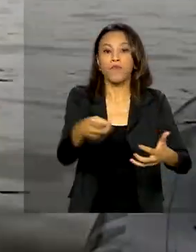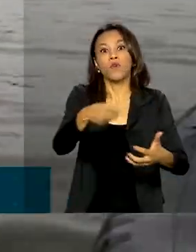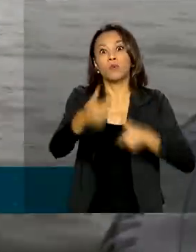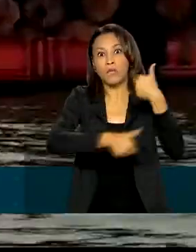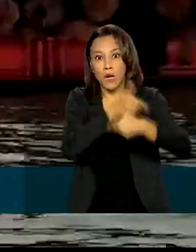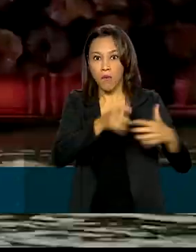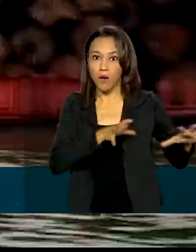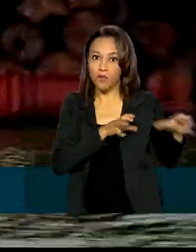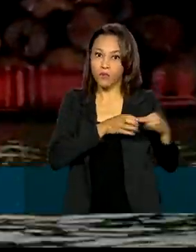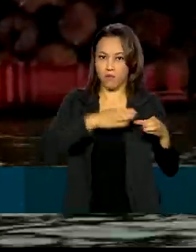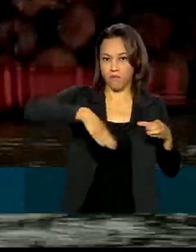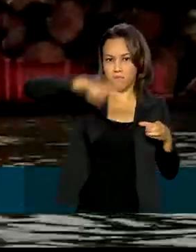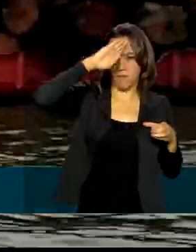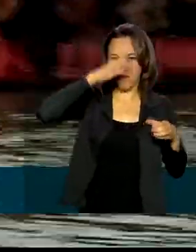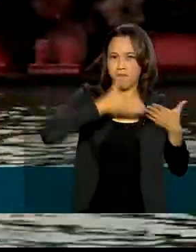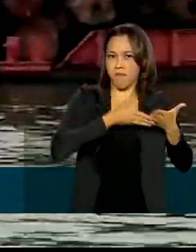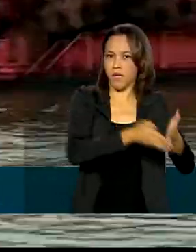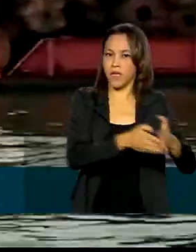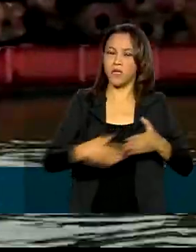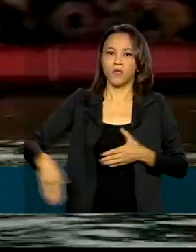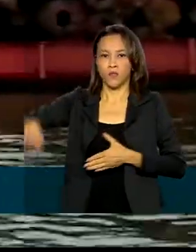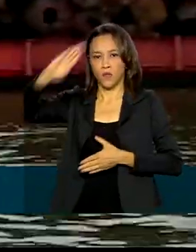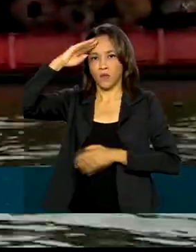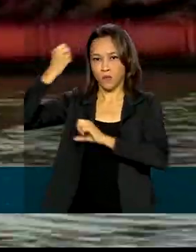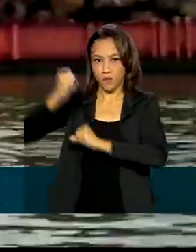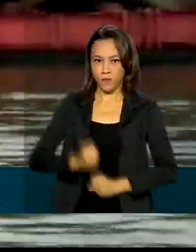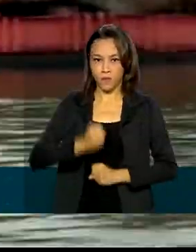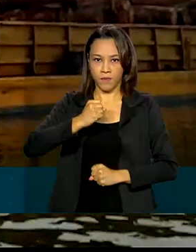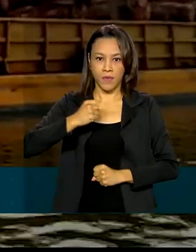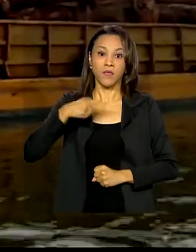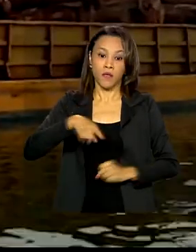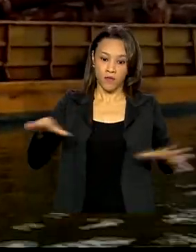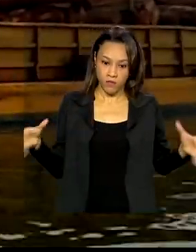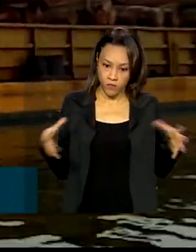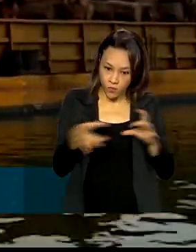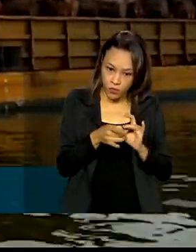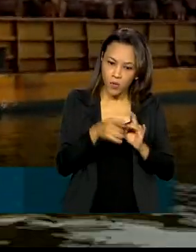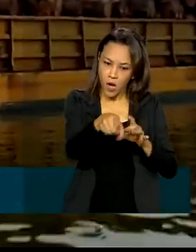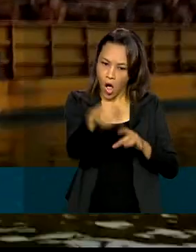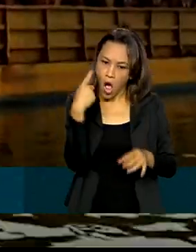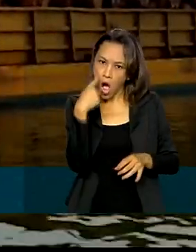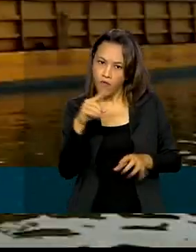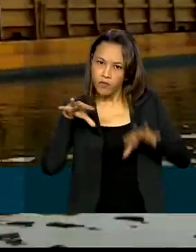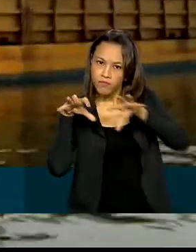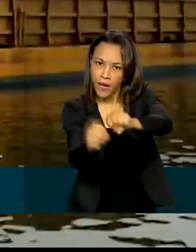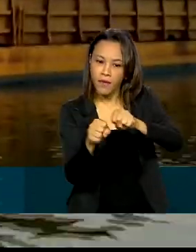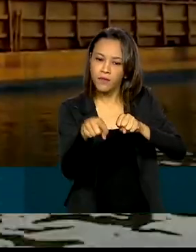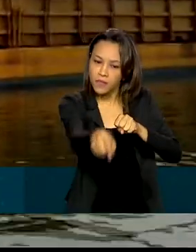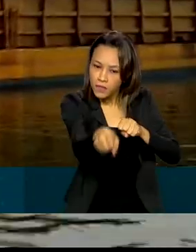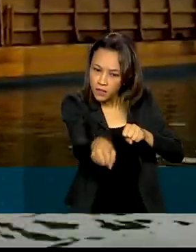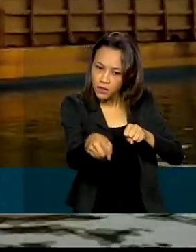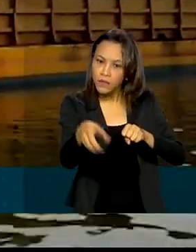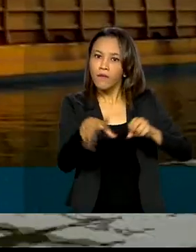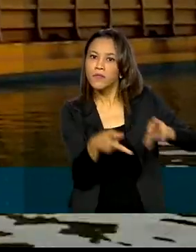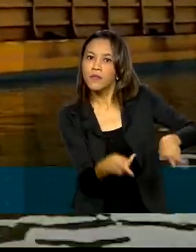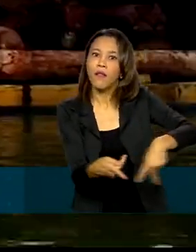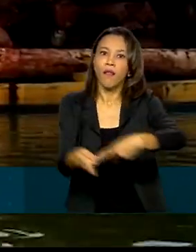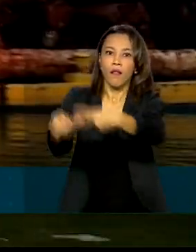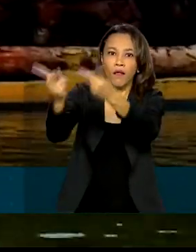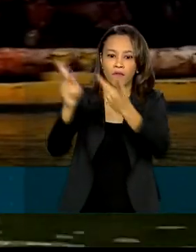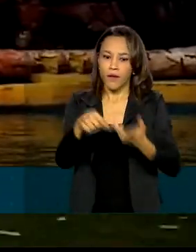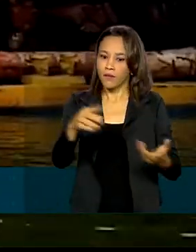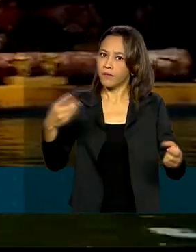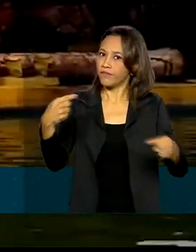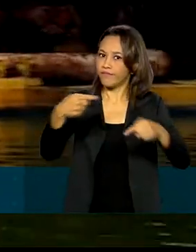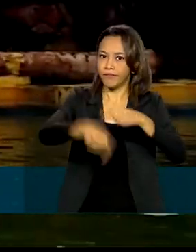Marinha e do Exército na foz do rio Arapiuns. As toras de madeira extraídas na região estavam sendo transportadas